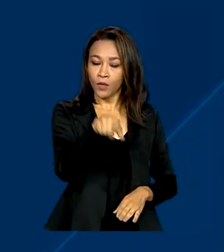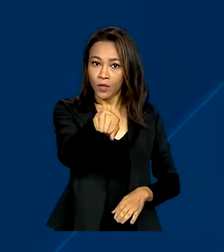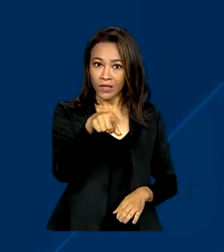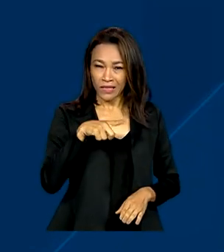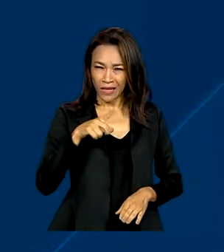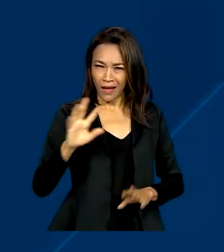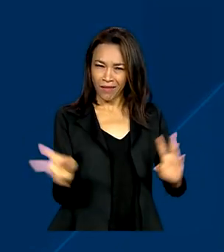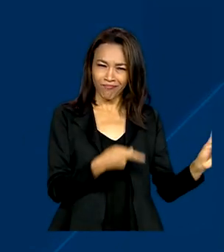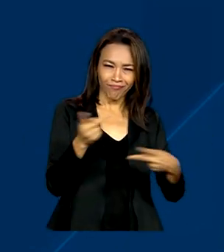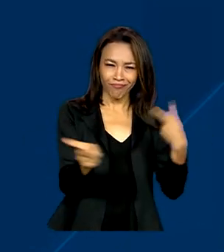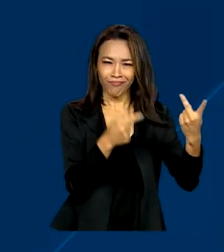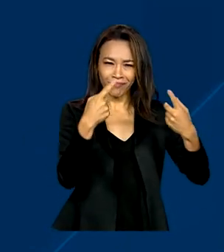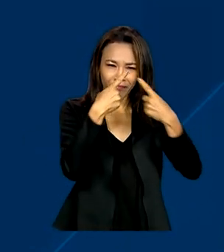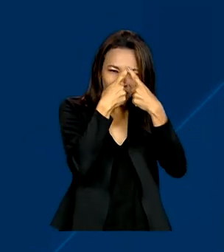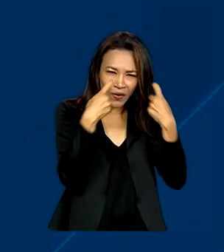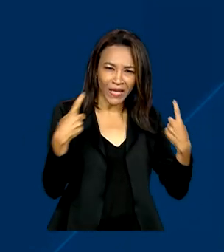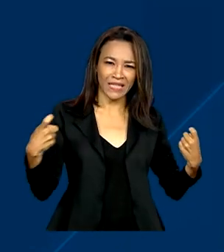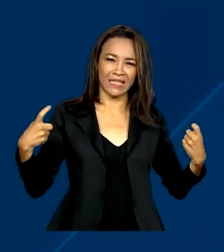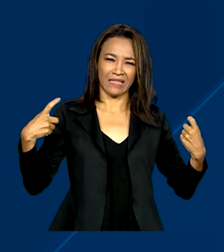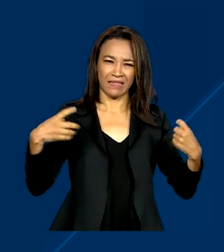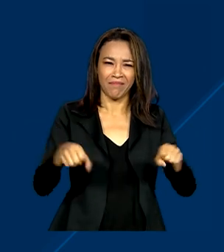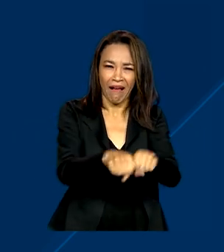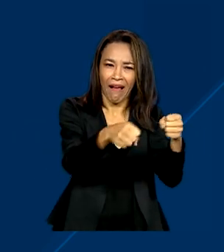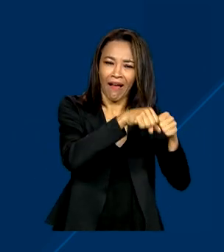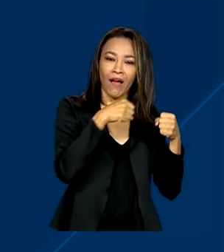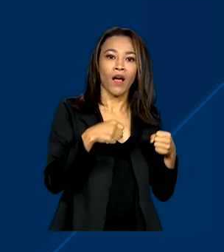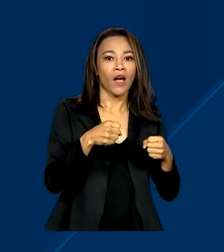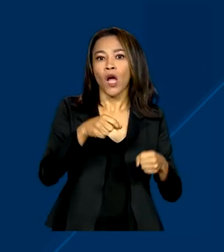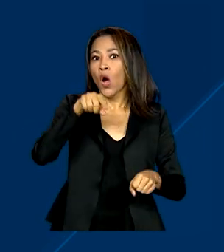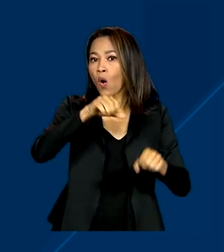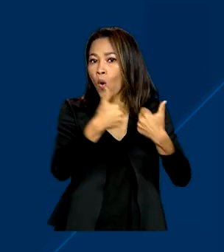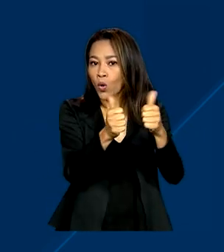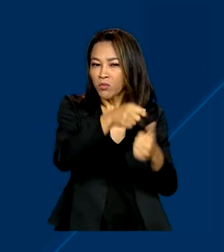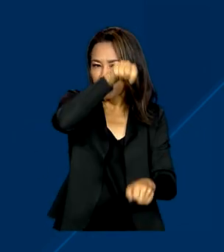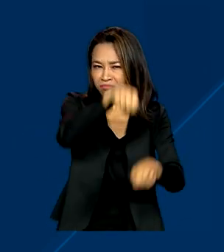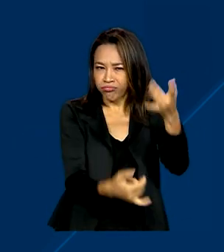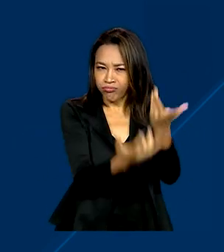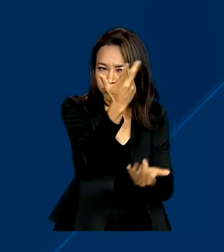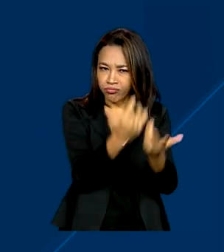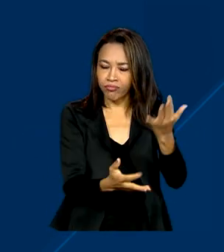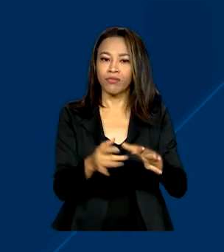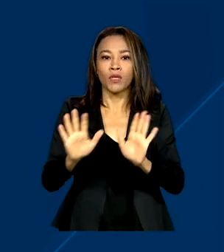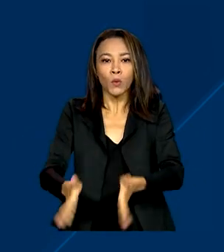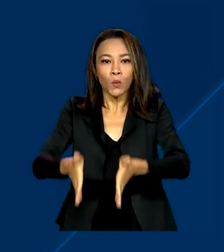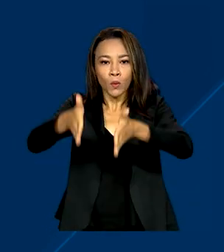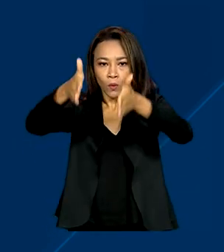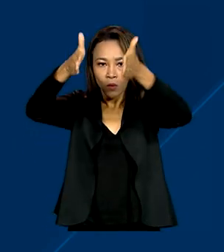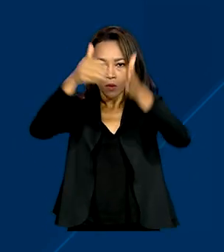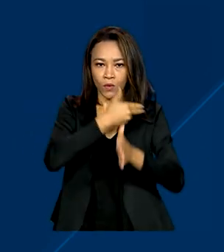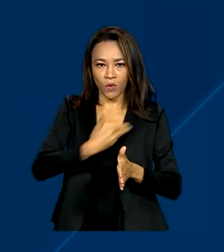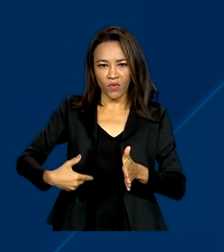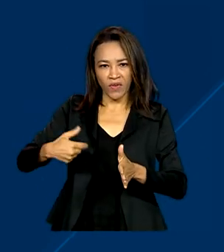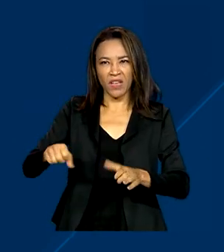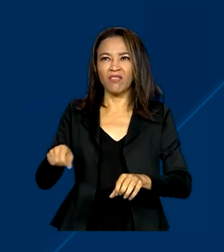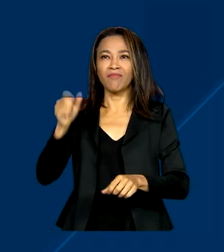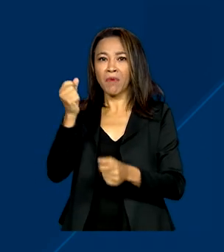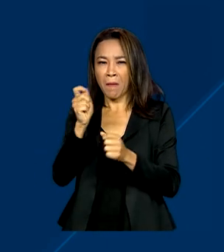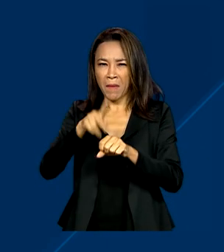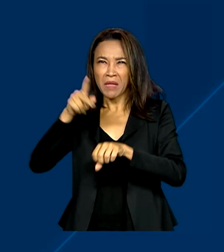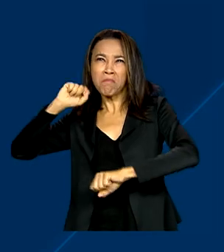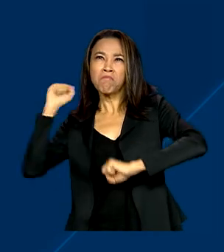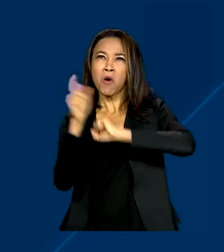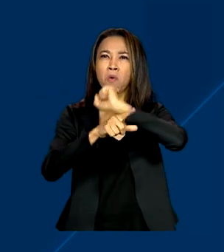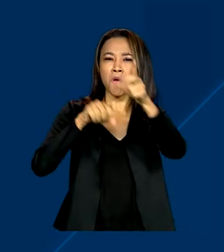enfrenta uma escalada de violência e ataques, como ônibus queimados e prédios públicos depredados. Na quarta-feira, dia